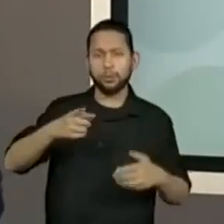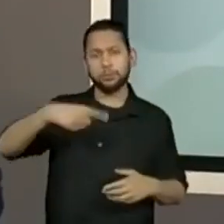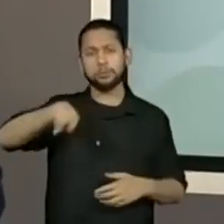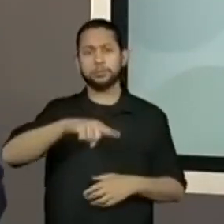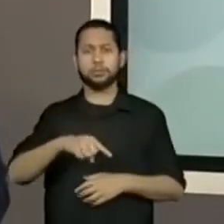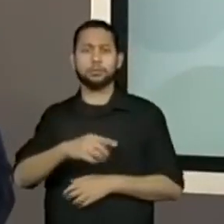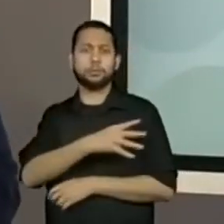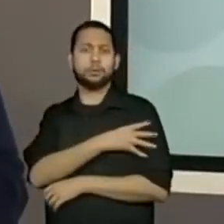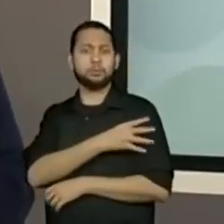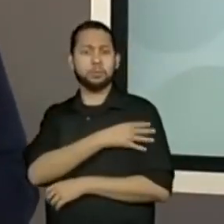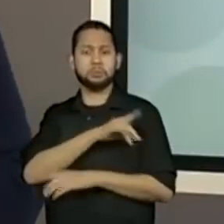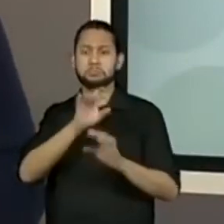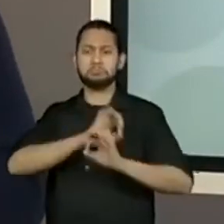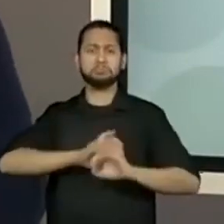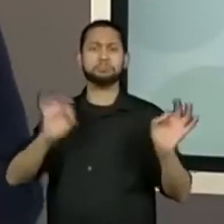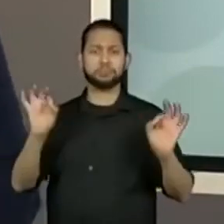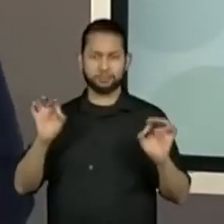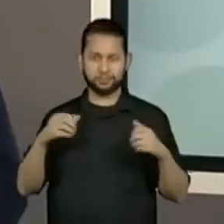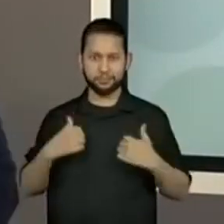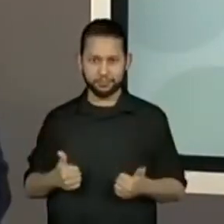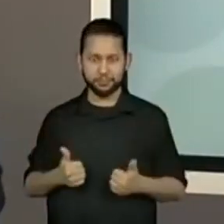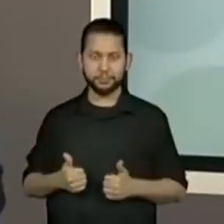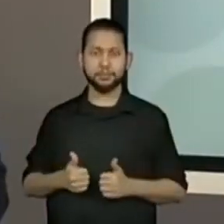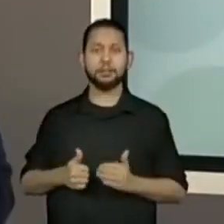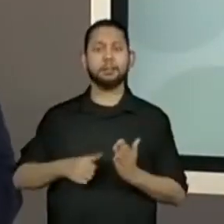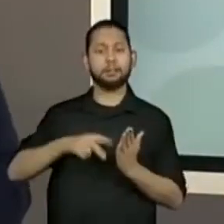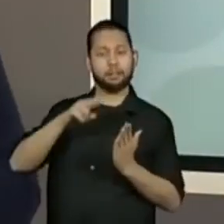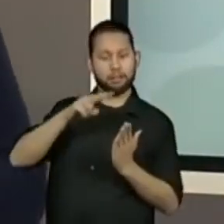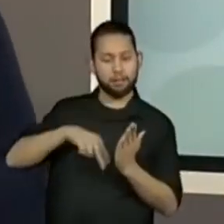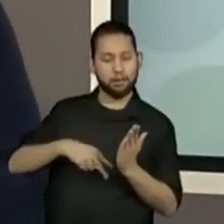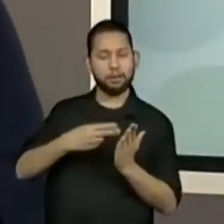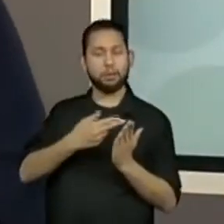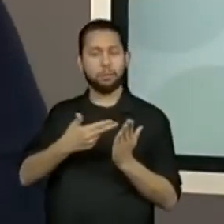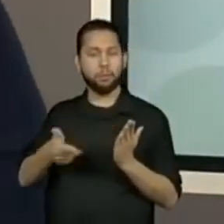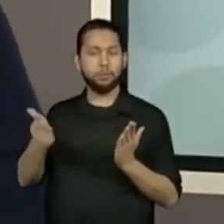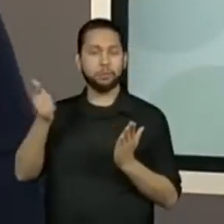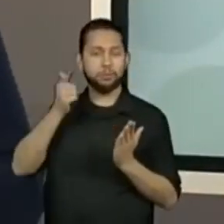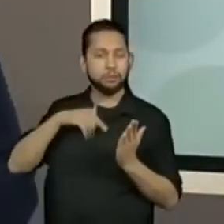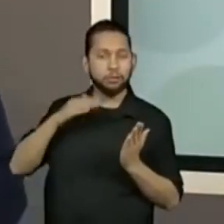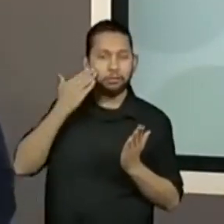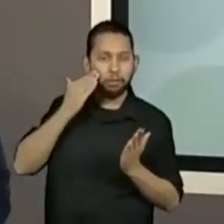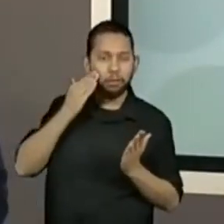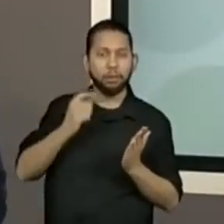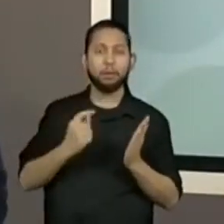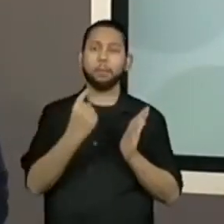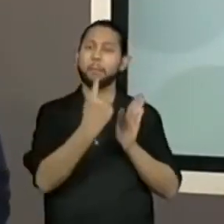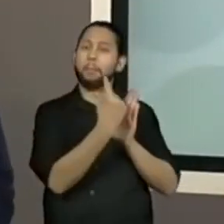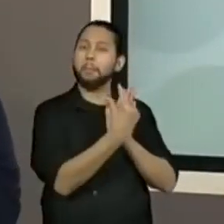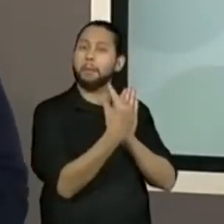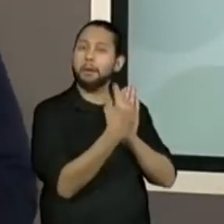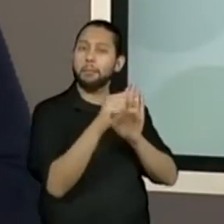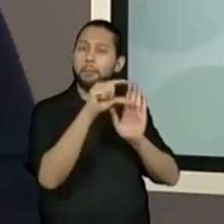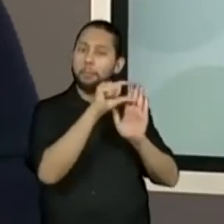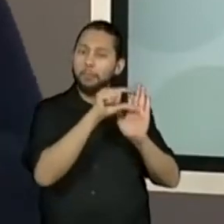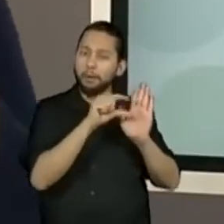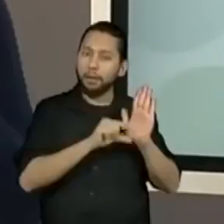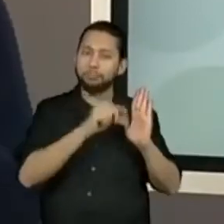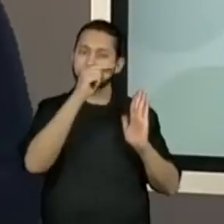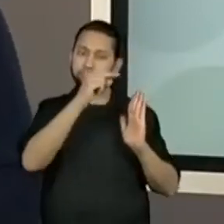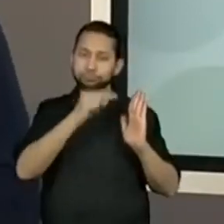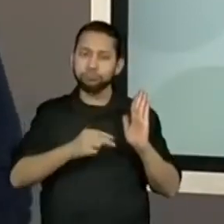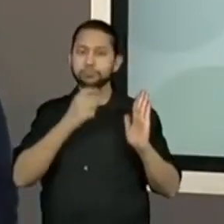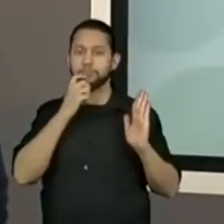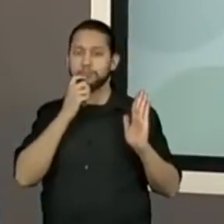quarto ano está craque nisso. Ler com entendimento, parágrafo por parágrafo, retomar o texto se for preciso,